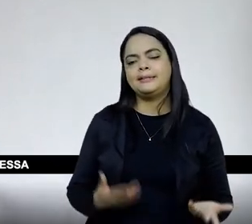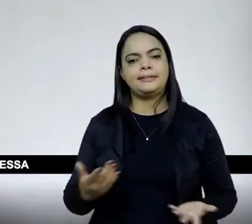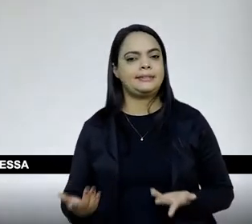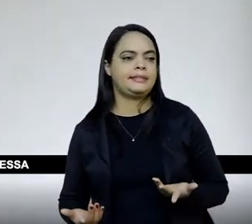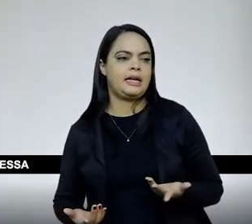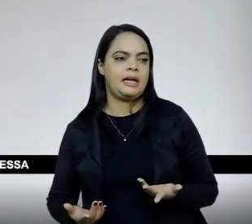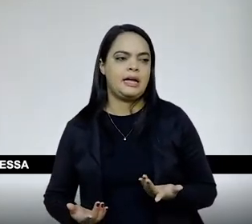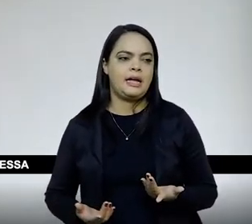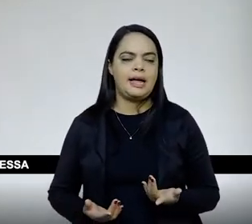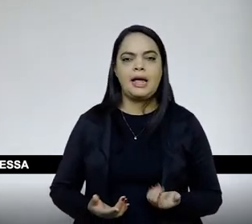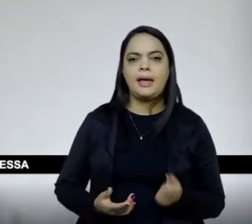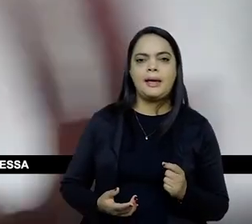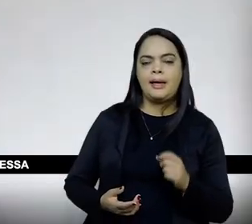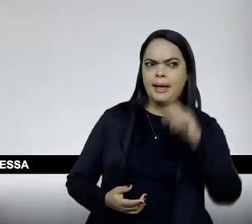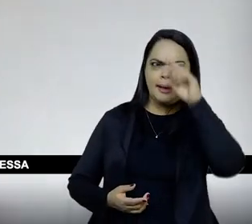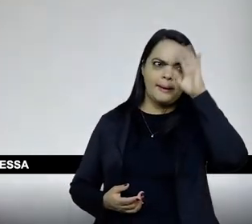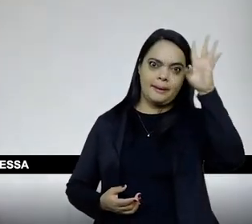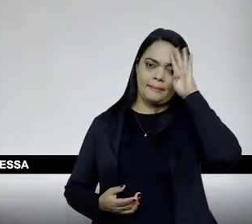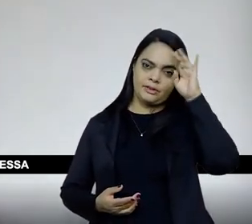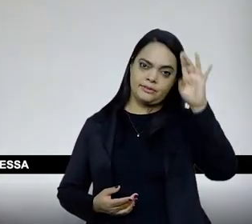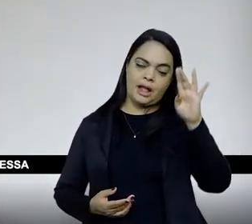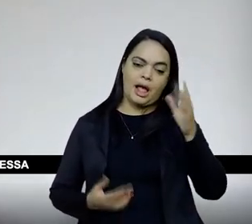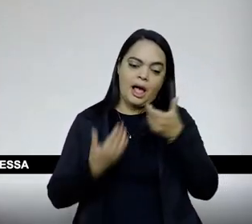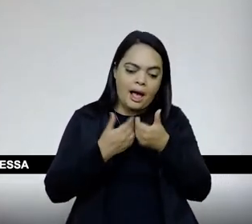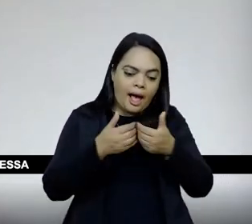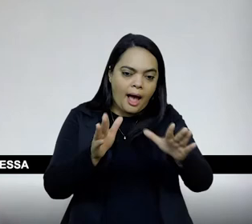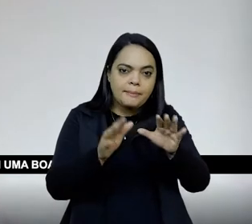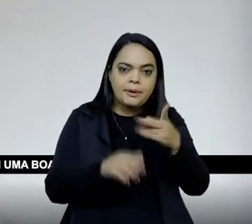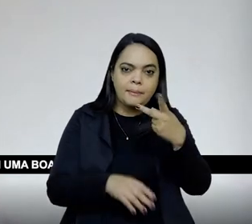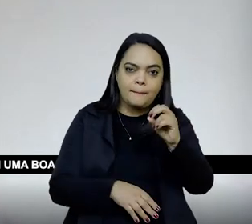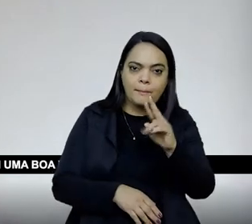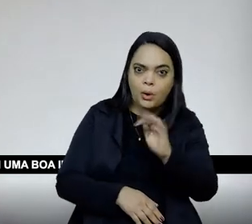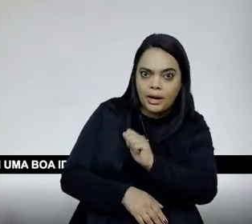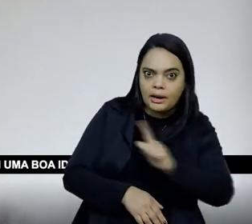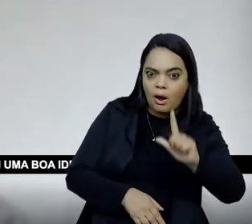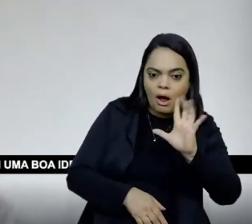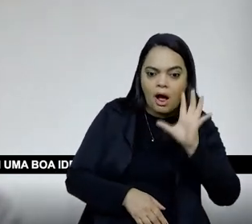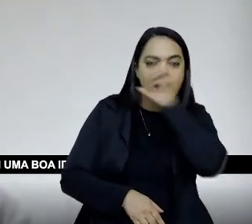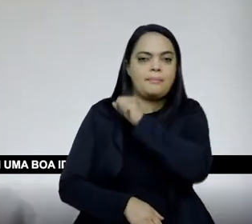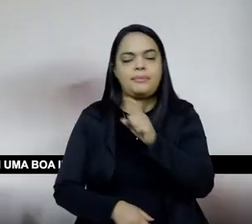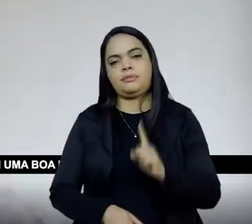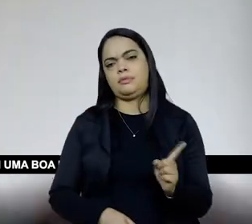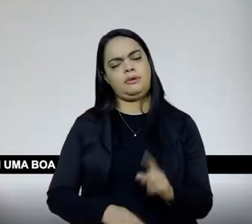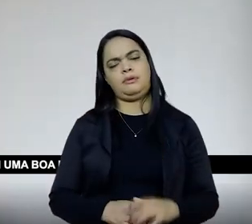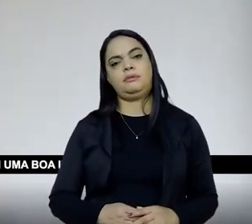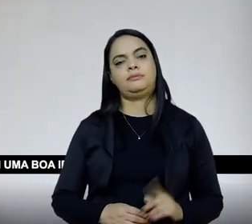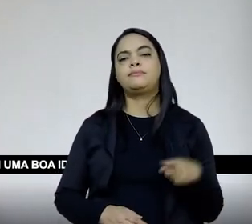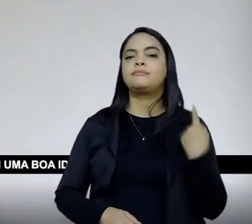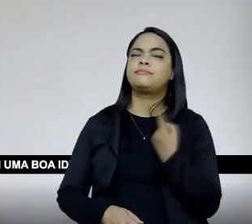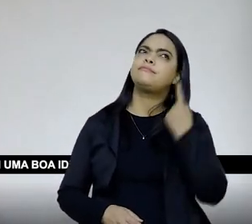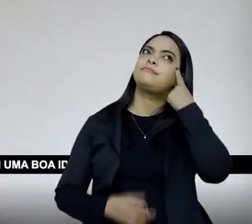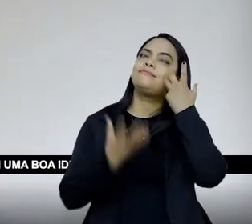uma estreia do portal que fosse abrupta, então, acho que essa foi uma boa decisão, ou seja, fazermos um